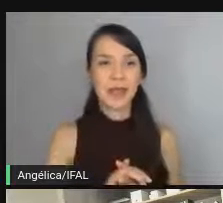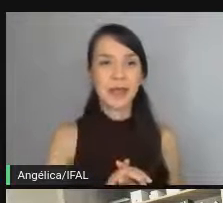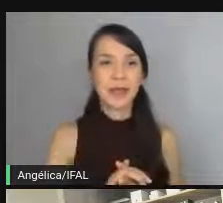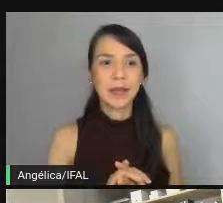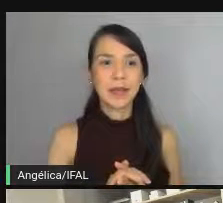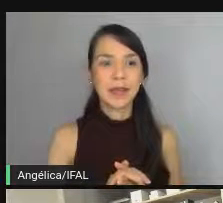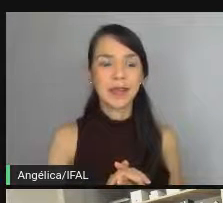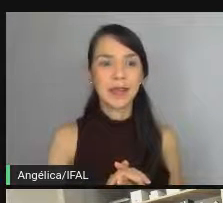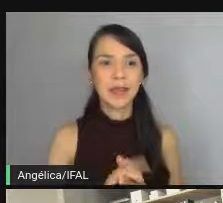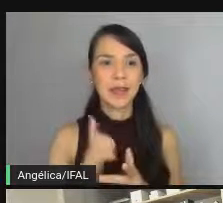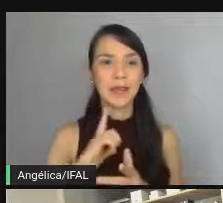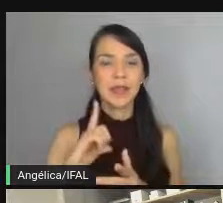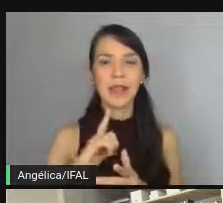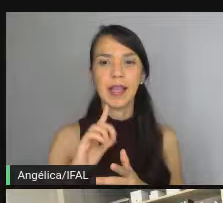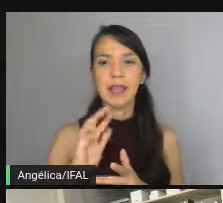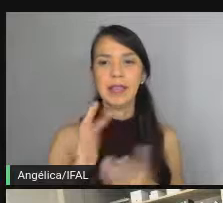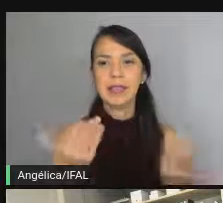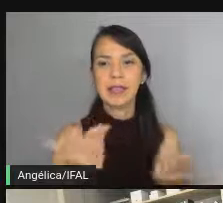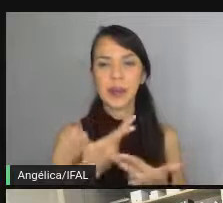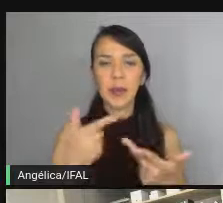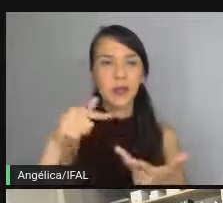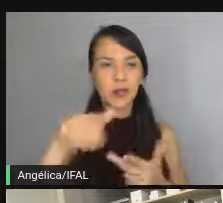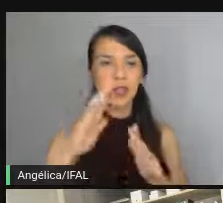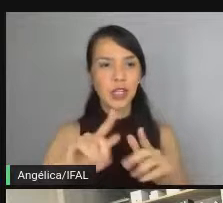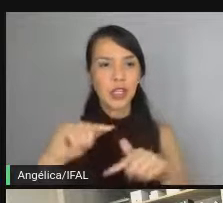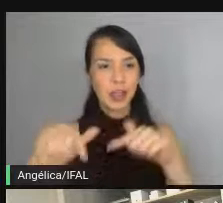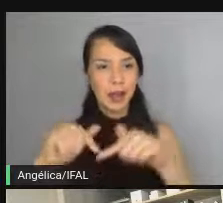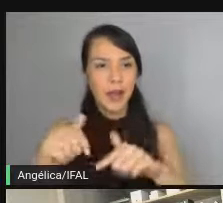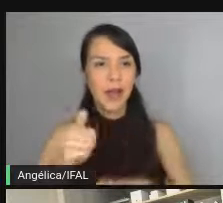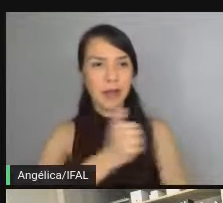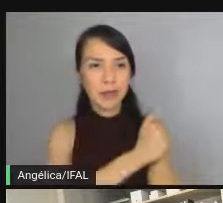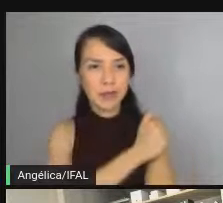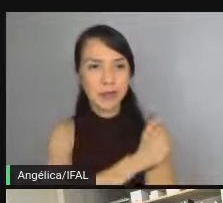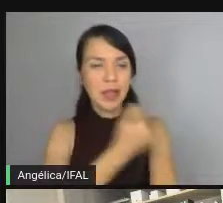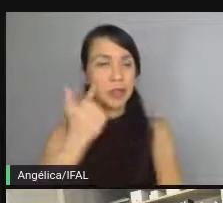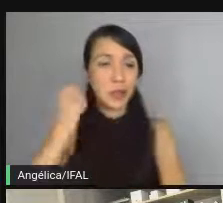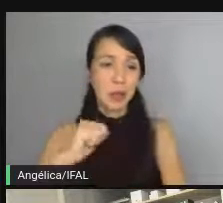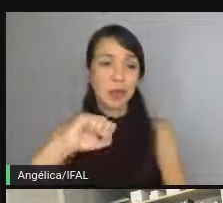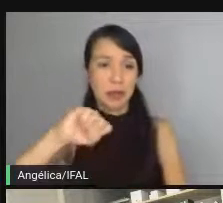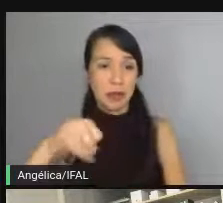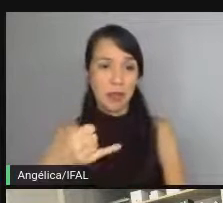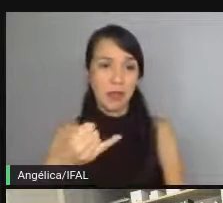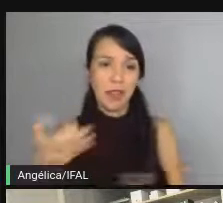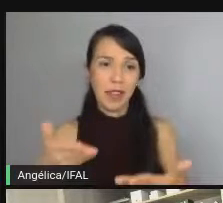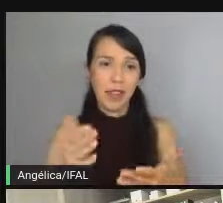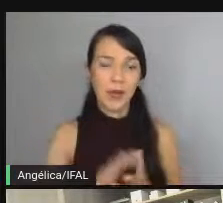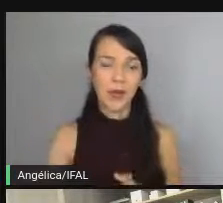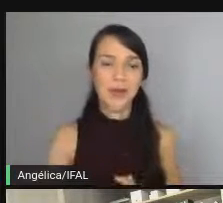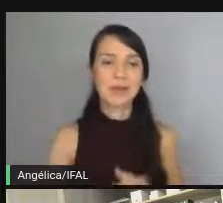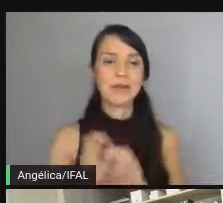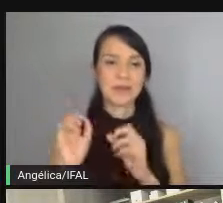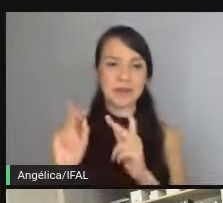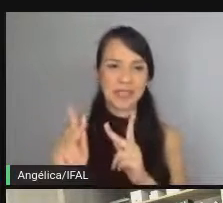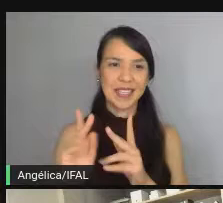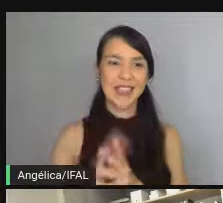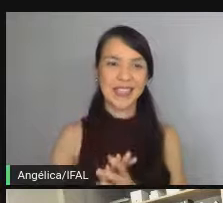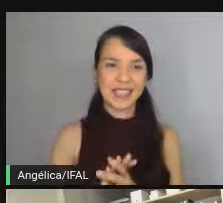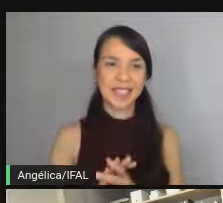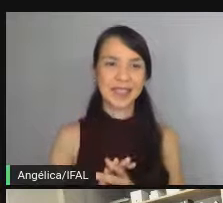funcionalidade que você já trabalha aí com a galera e que dá para a gente aproveitar aqui. Beleza, beleza.